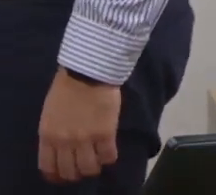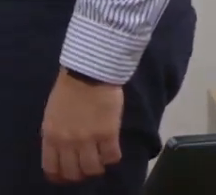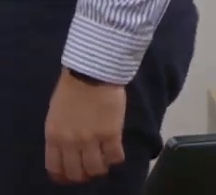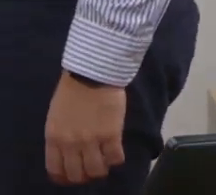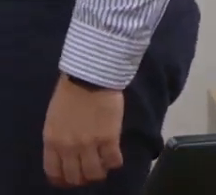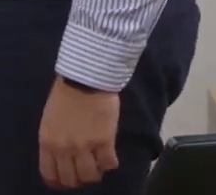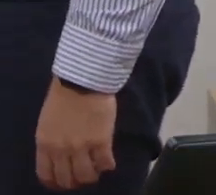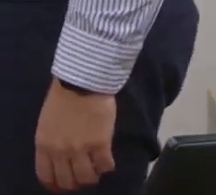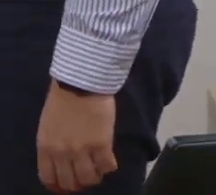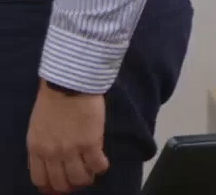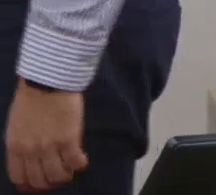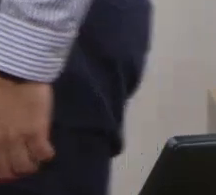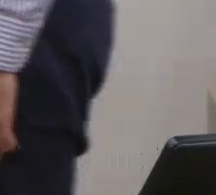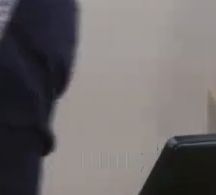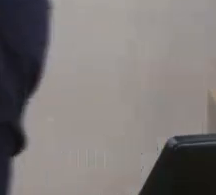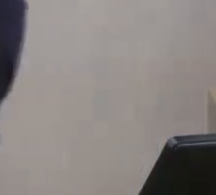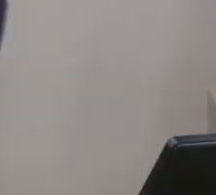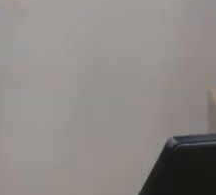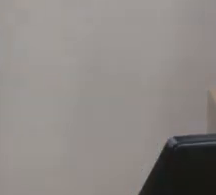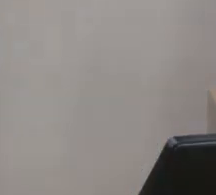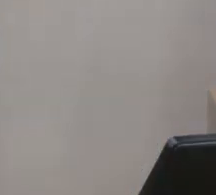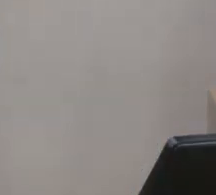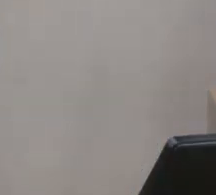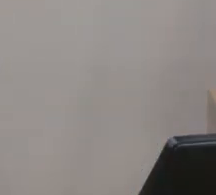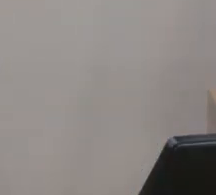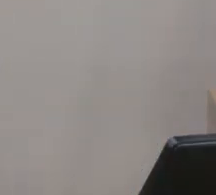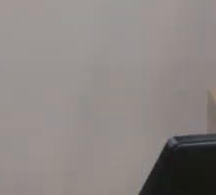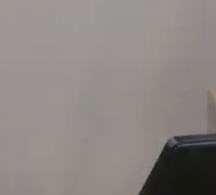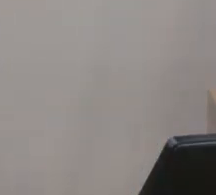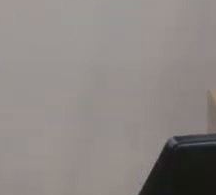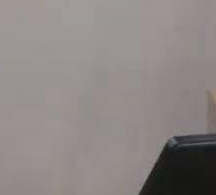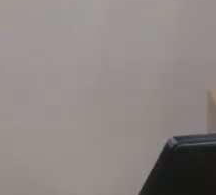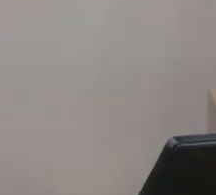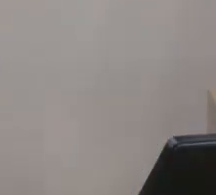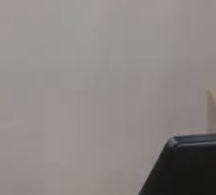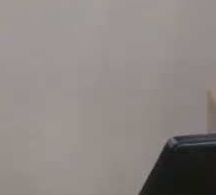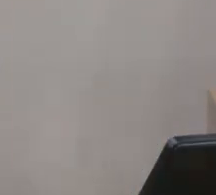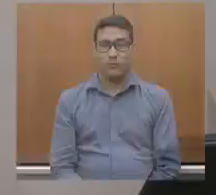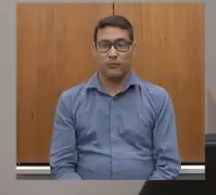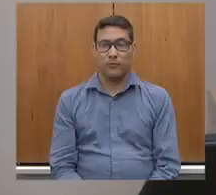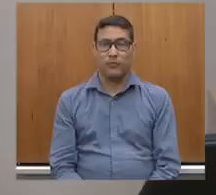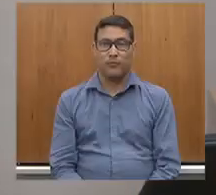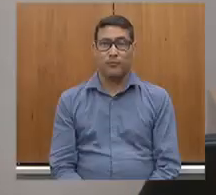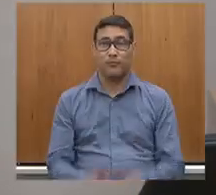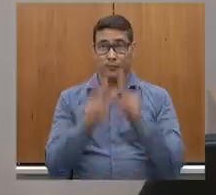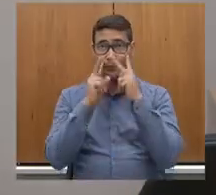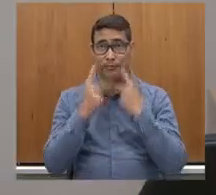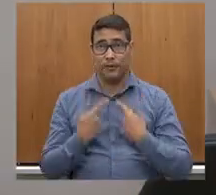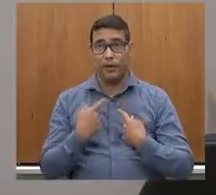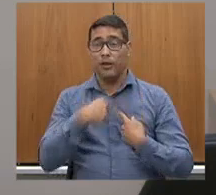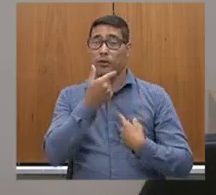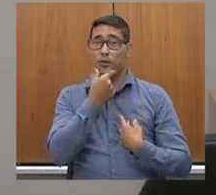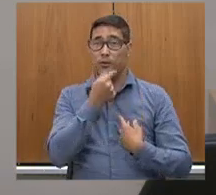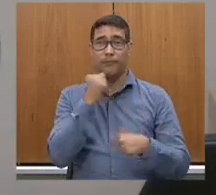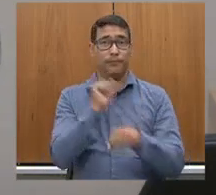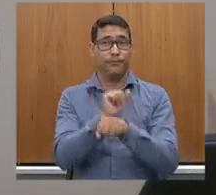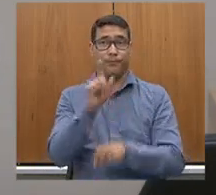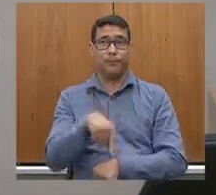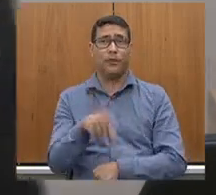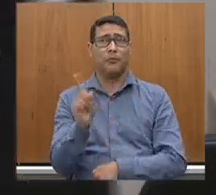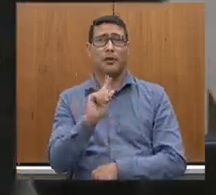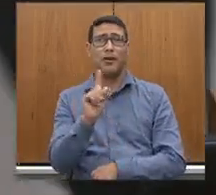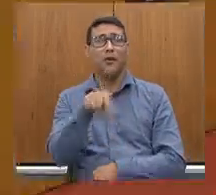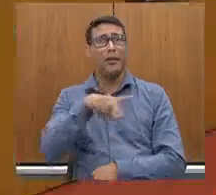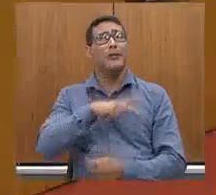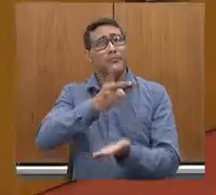mas é o nosso reconhecimento. Esse homem não parou, doente não parou, ele não parou,